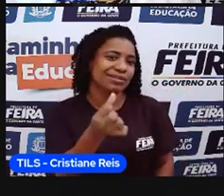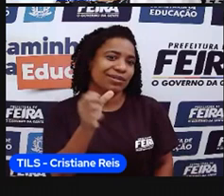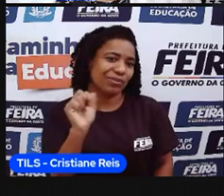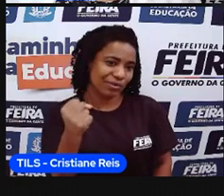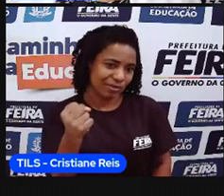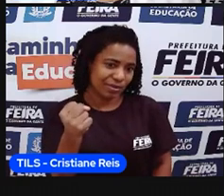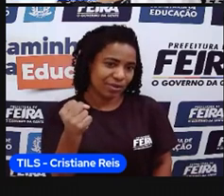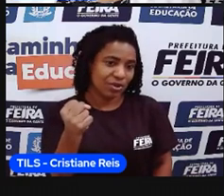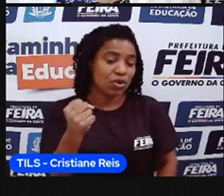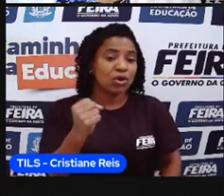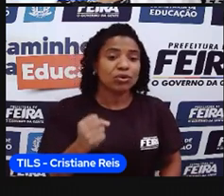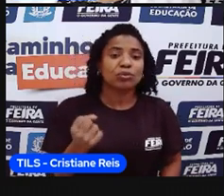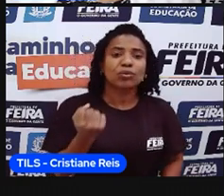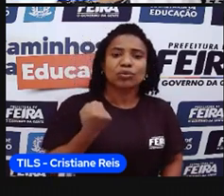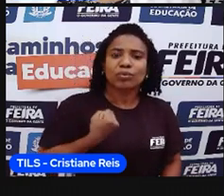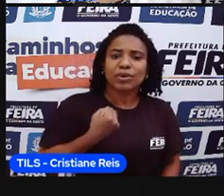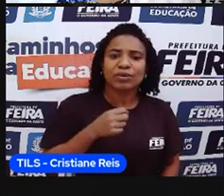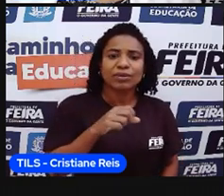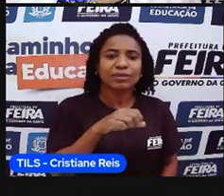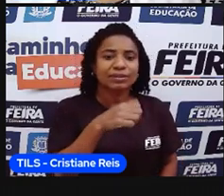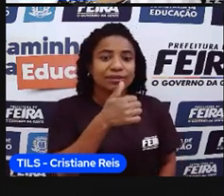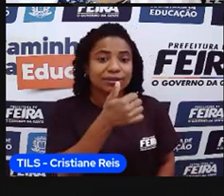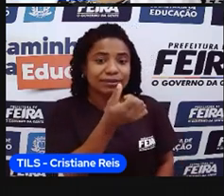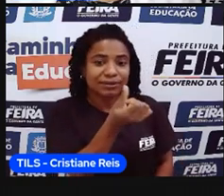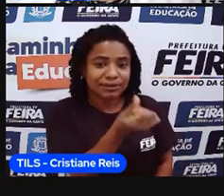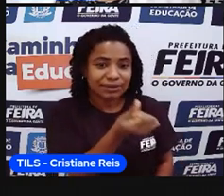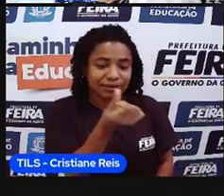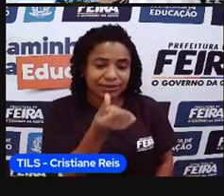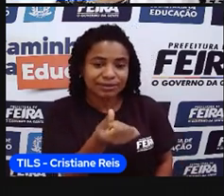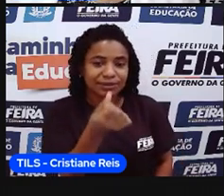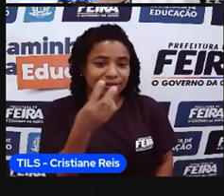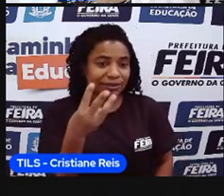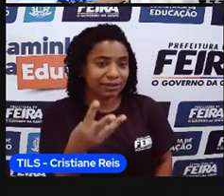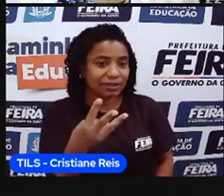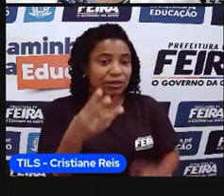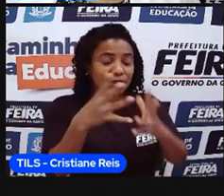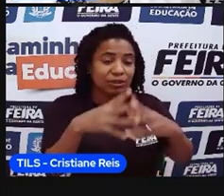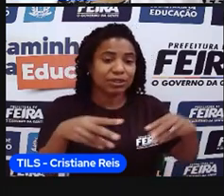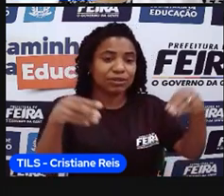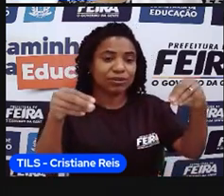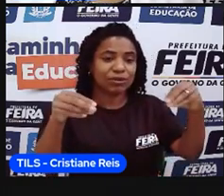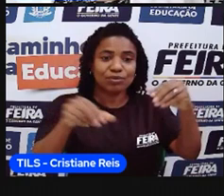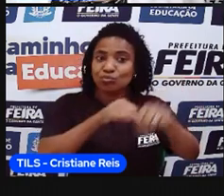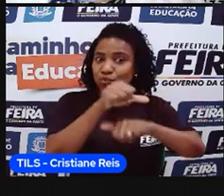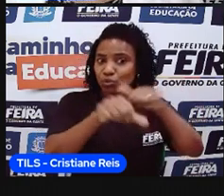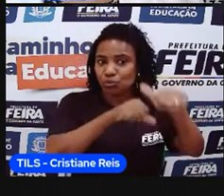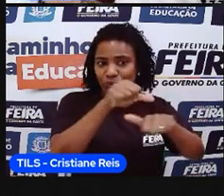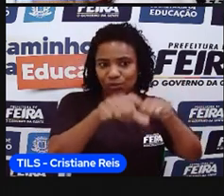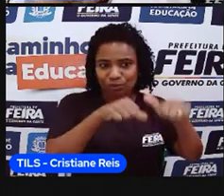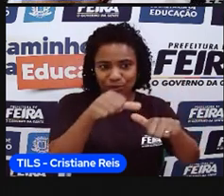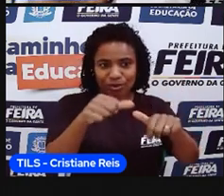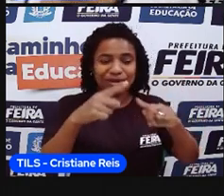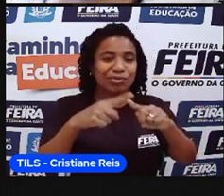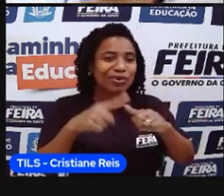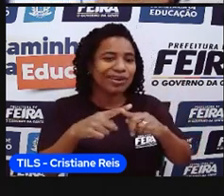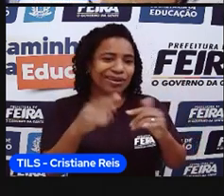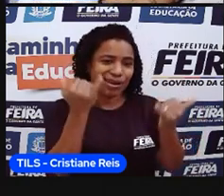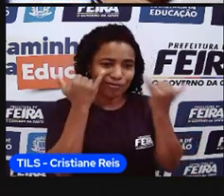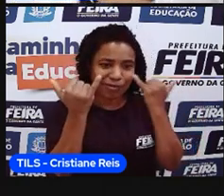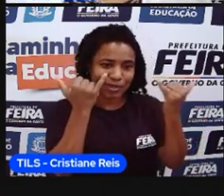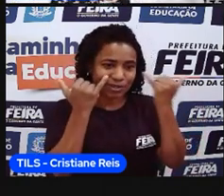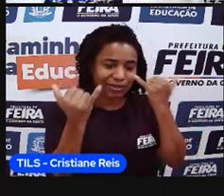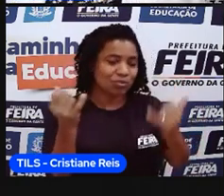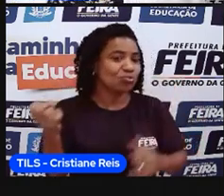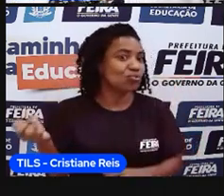tiveram algum tipo de mudança com relação, né? O seu território com essa nova, com essa atualização,